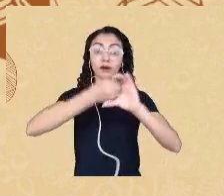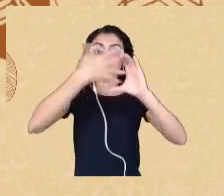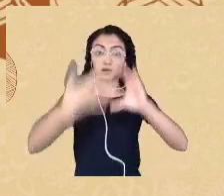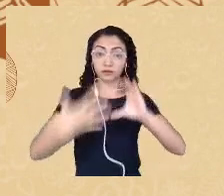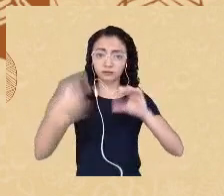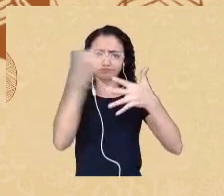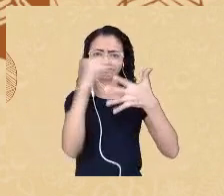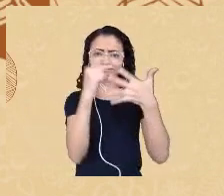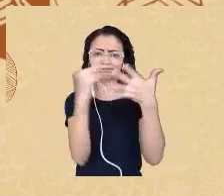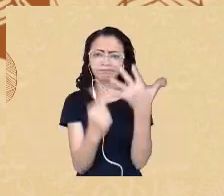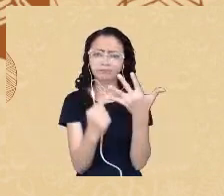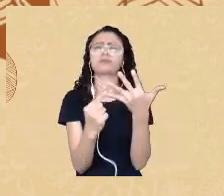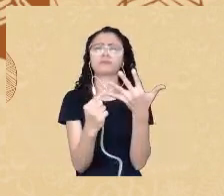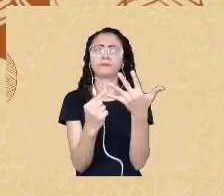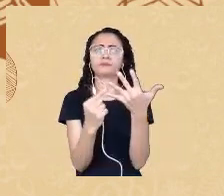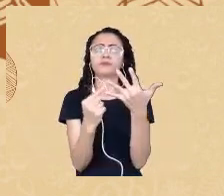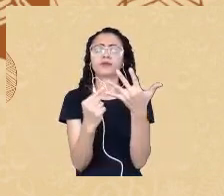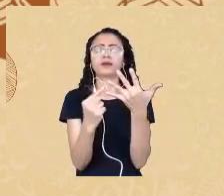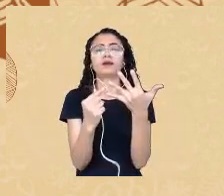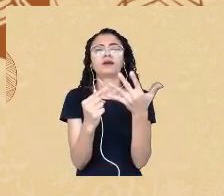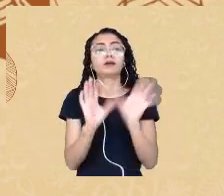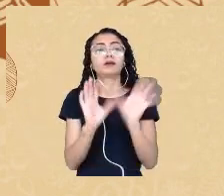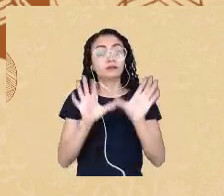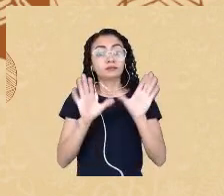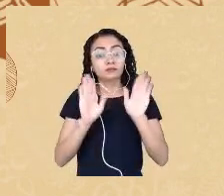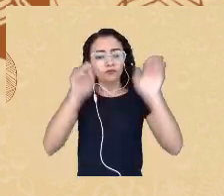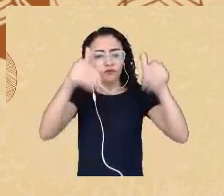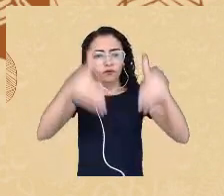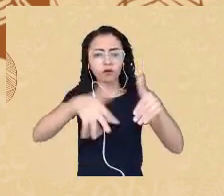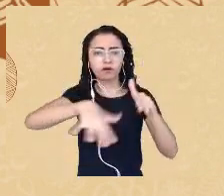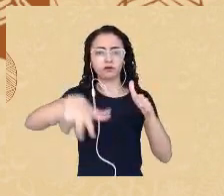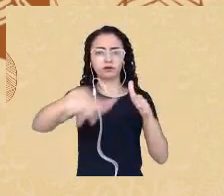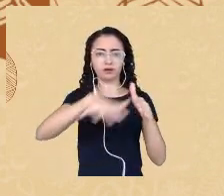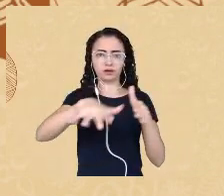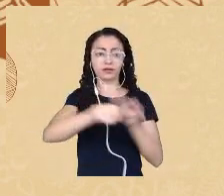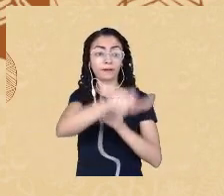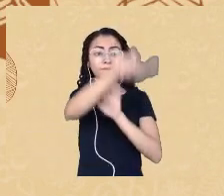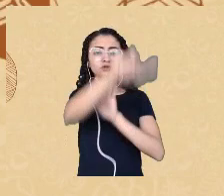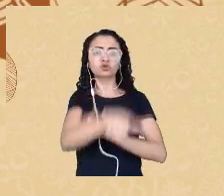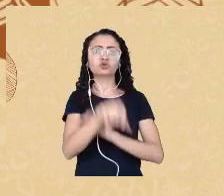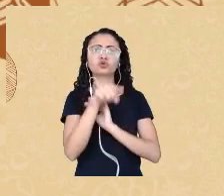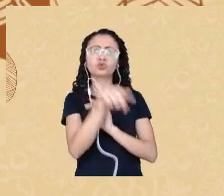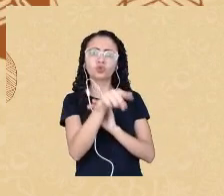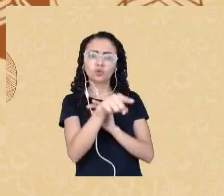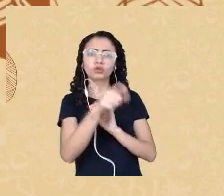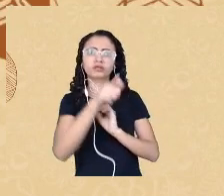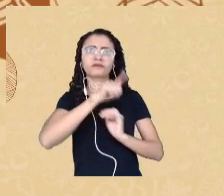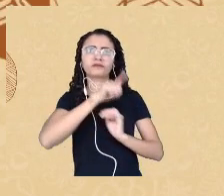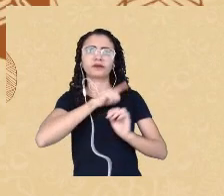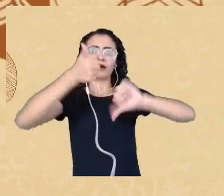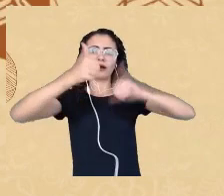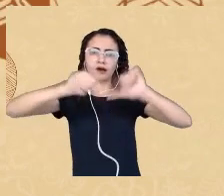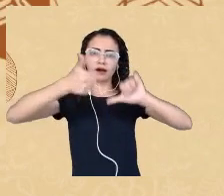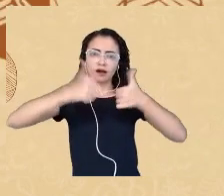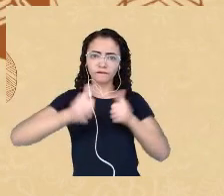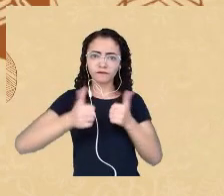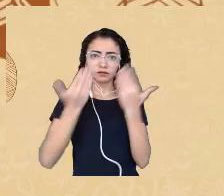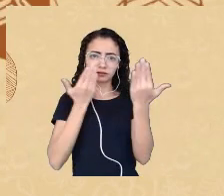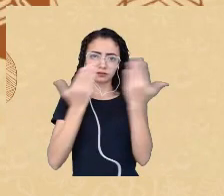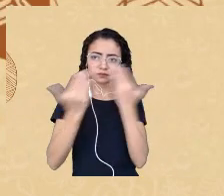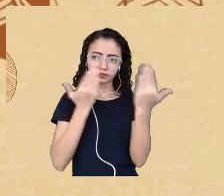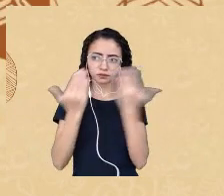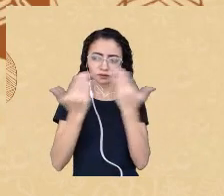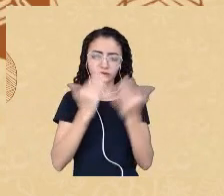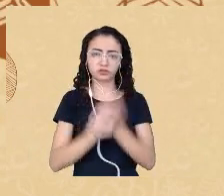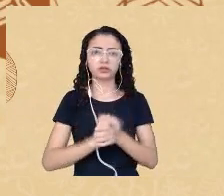dentro desse âmbito que consideram o sujeito da avaliação psicológica. E como nós podemos observar